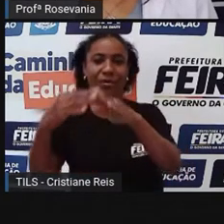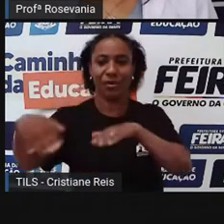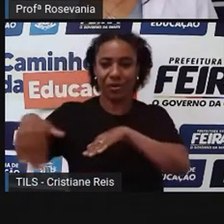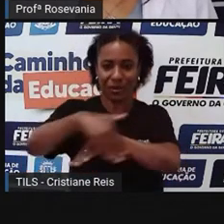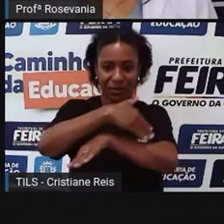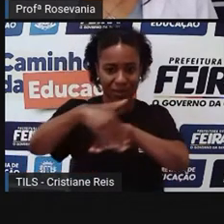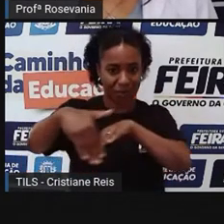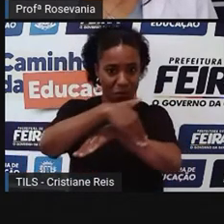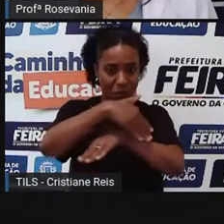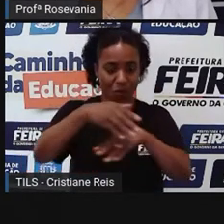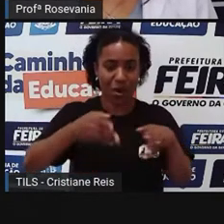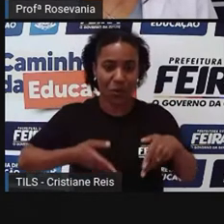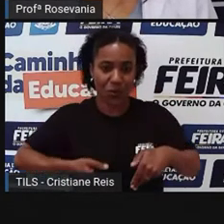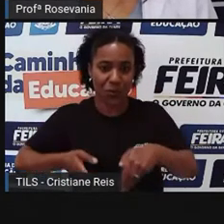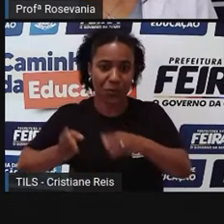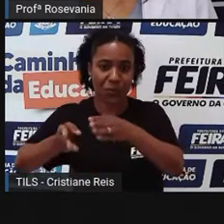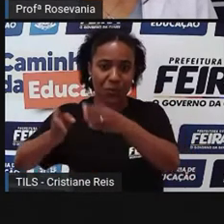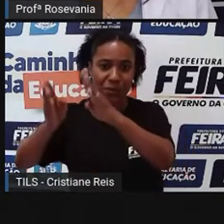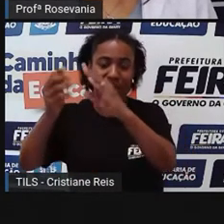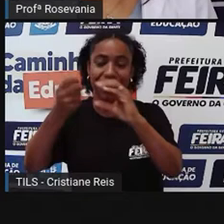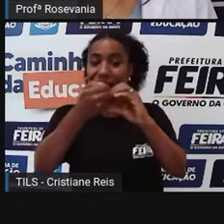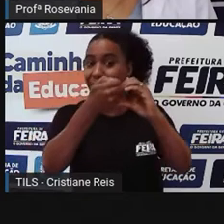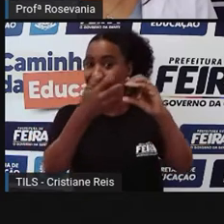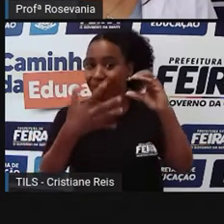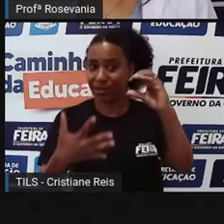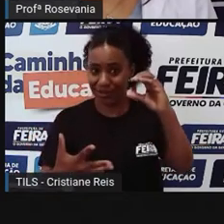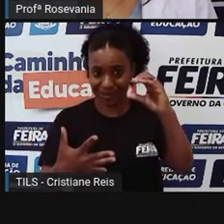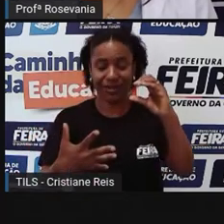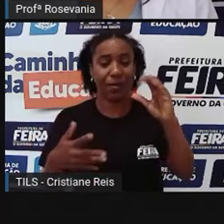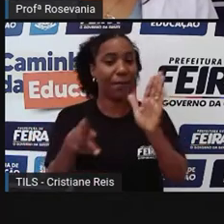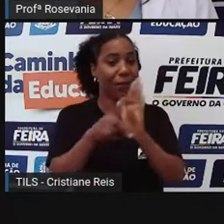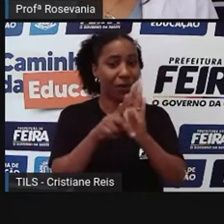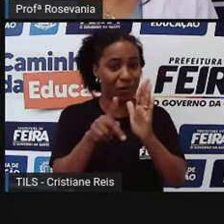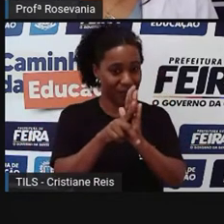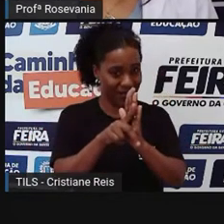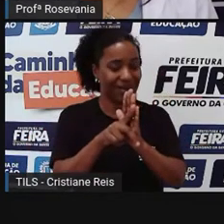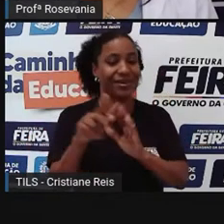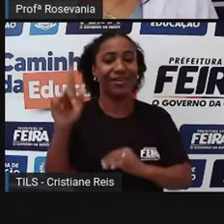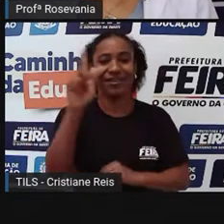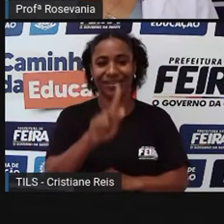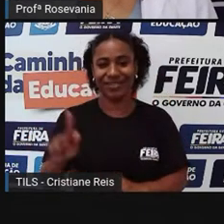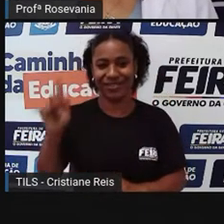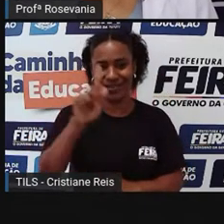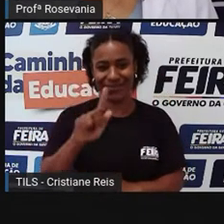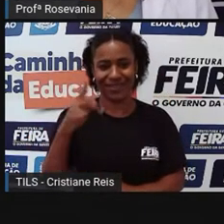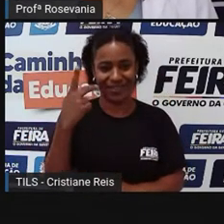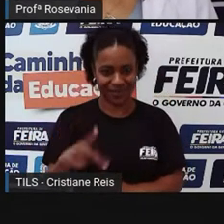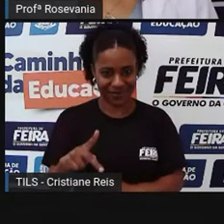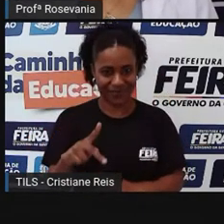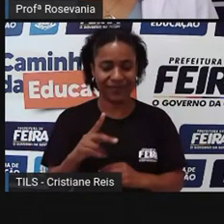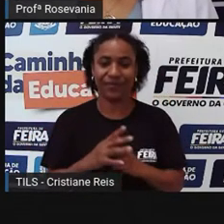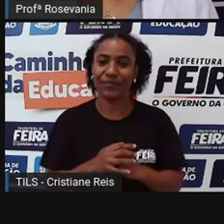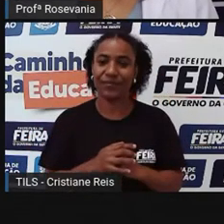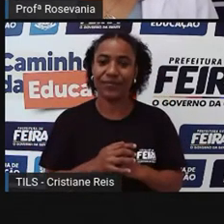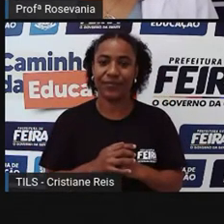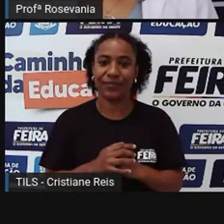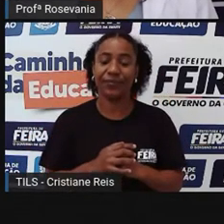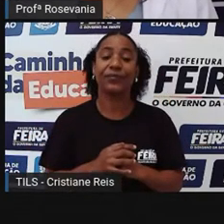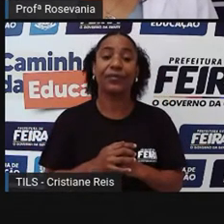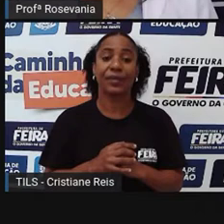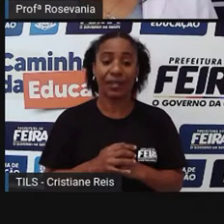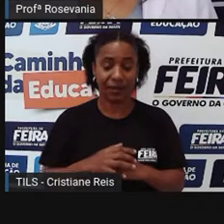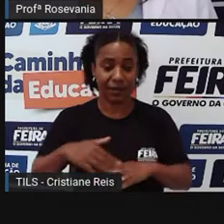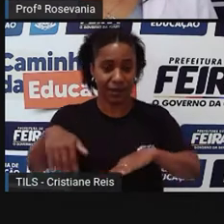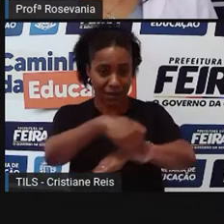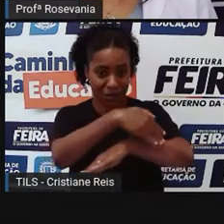retilinhos, né, que é uma característica do espaço geográfico da gente, né, As ruas, principalmente as ruas dentro do